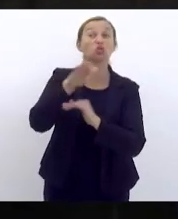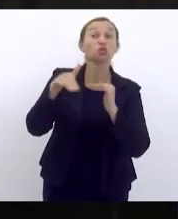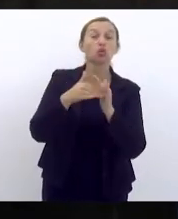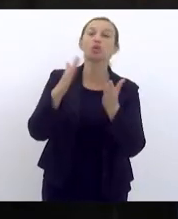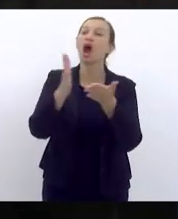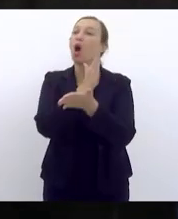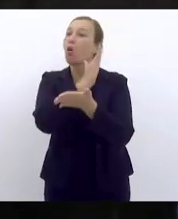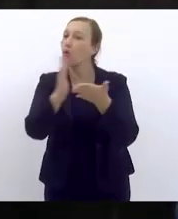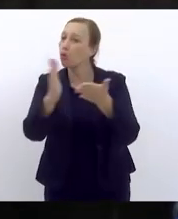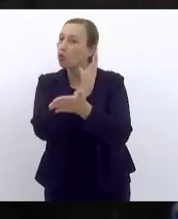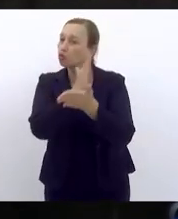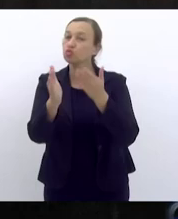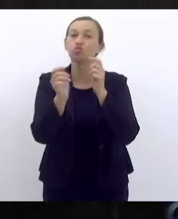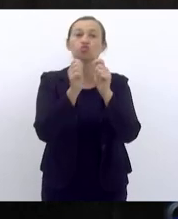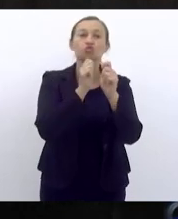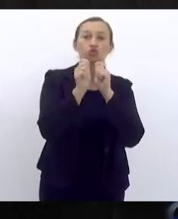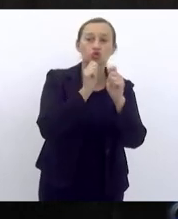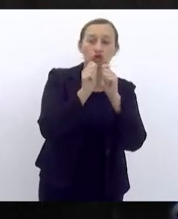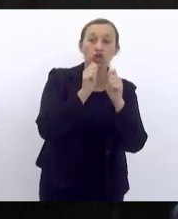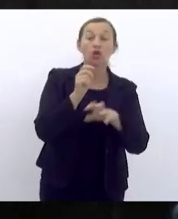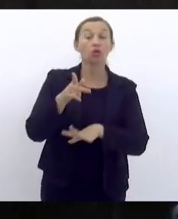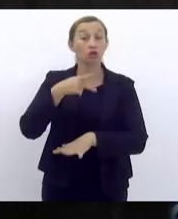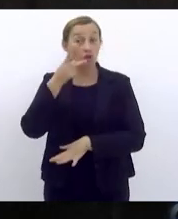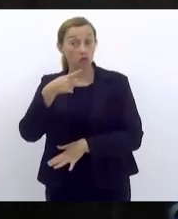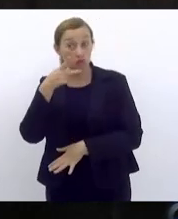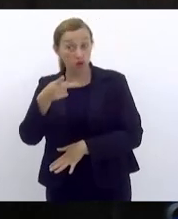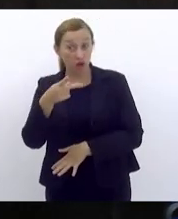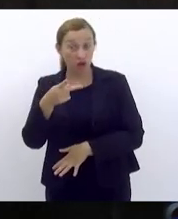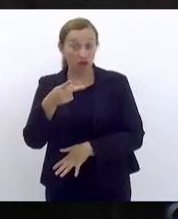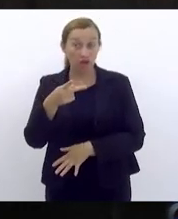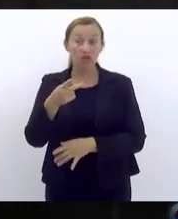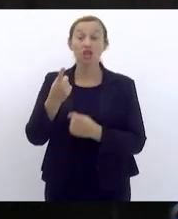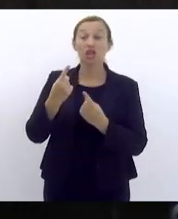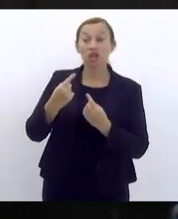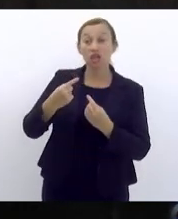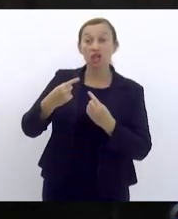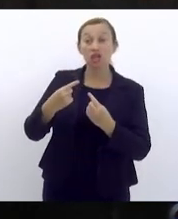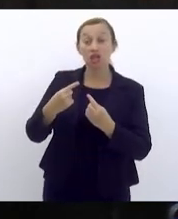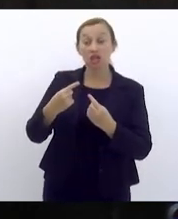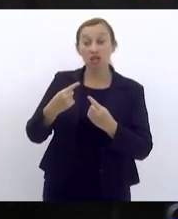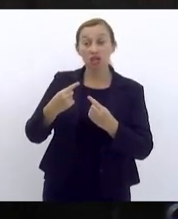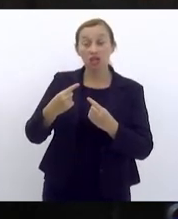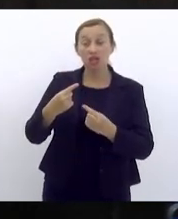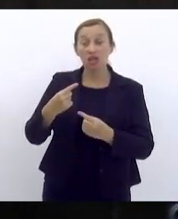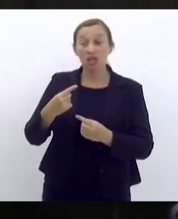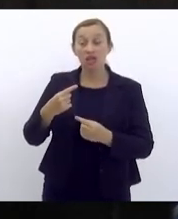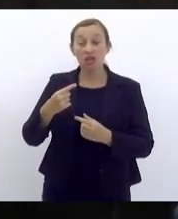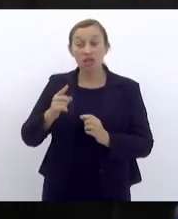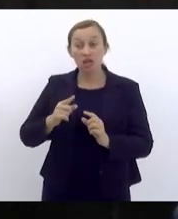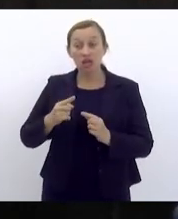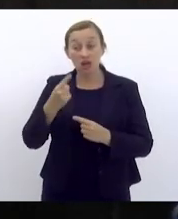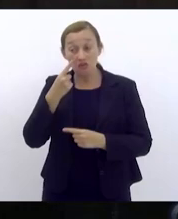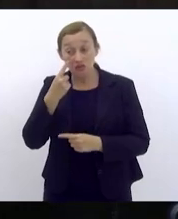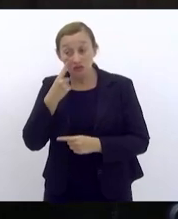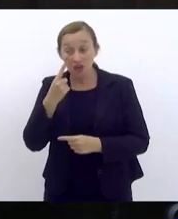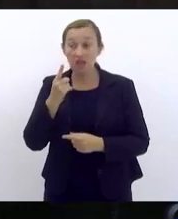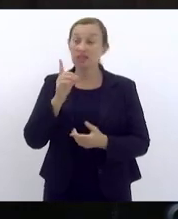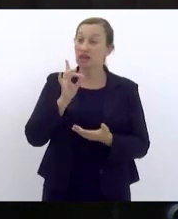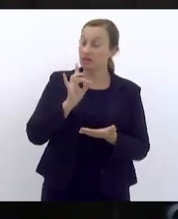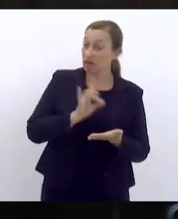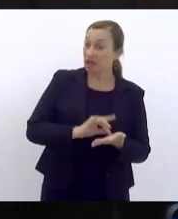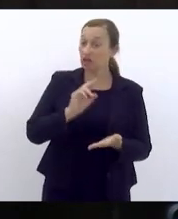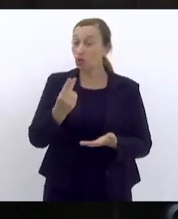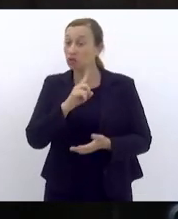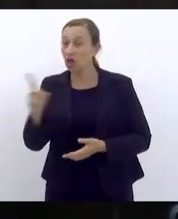jornalistas quando eu disse que rebateria essa inverdade alguns disseram se eu fosse você eu não